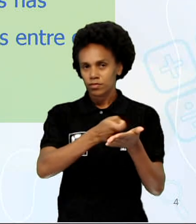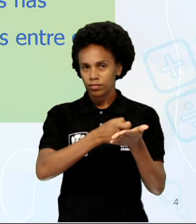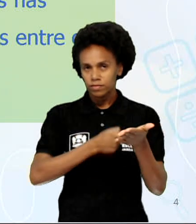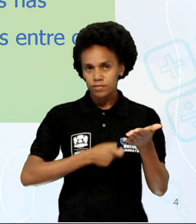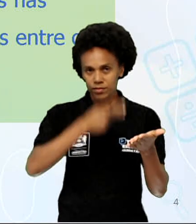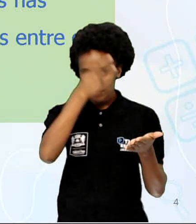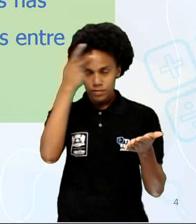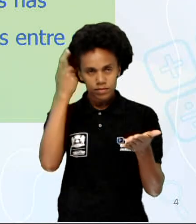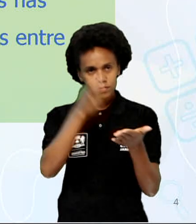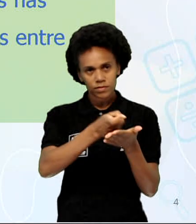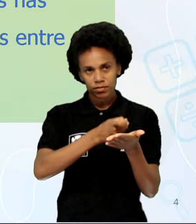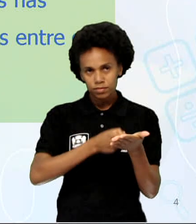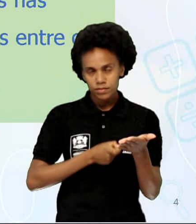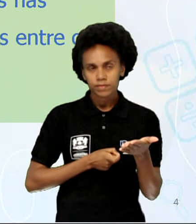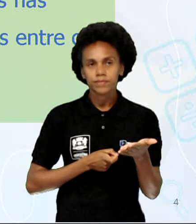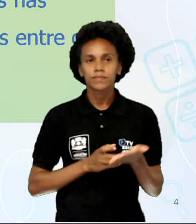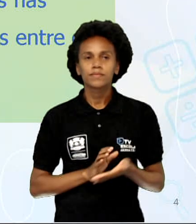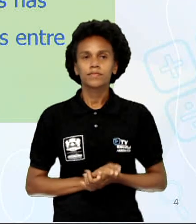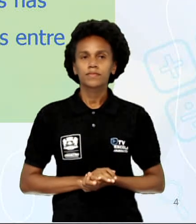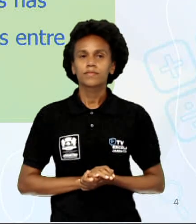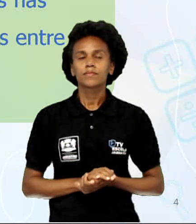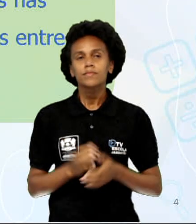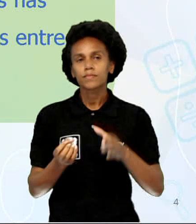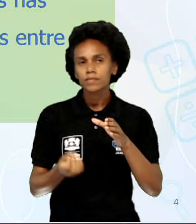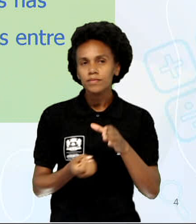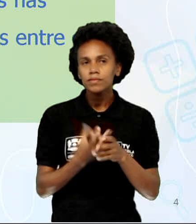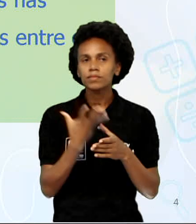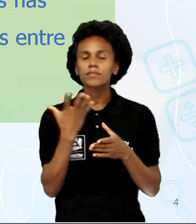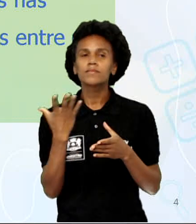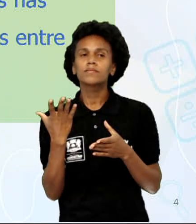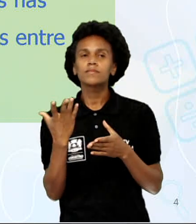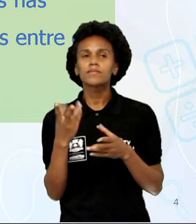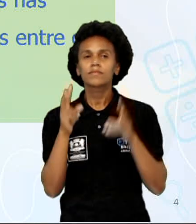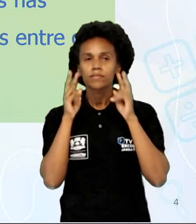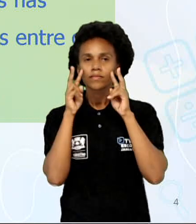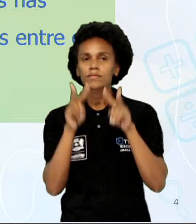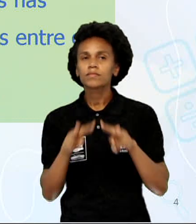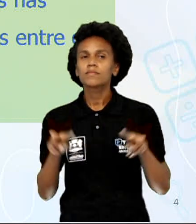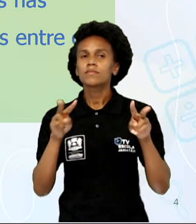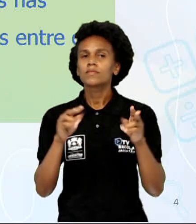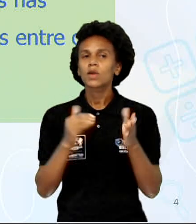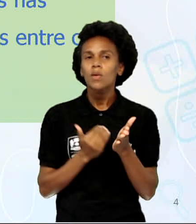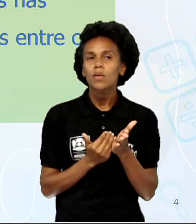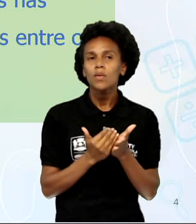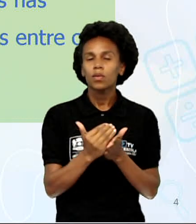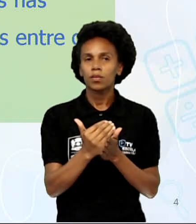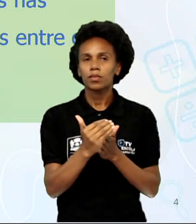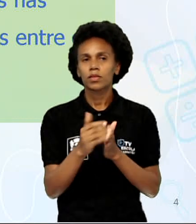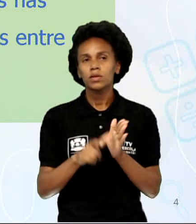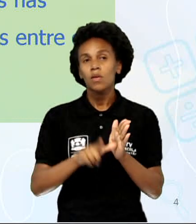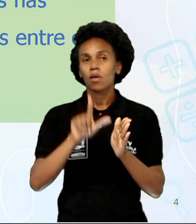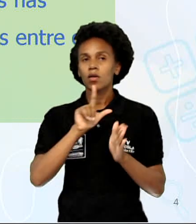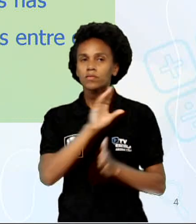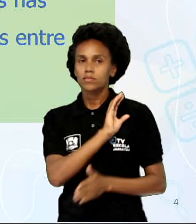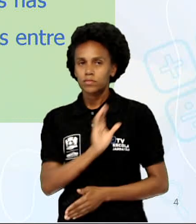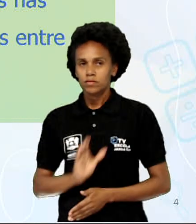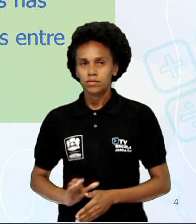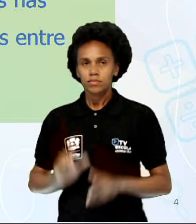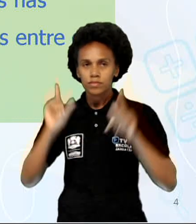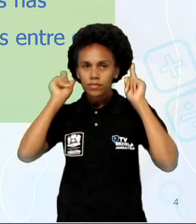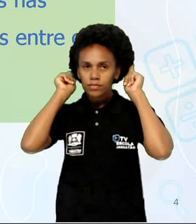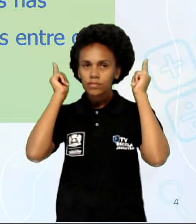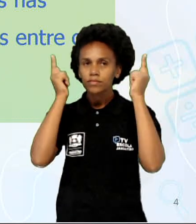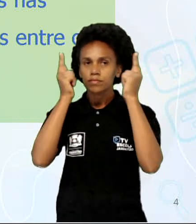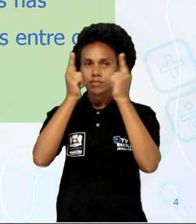A sua origem. Observe que na origem, teve uma origem no século VI a.C. na Grécia. O teatro surgiu